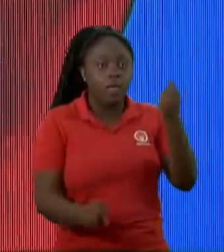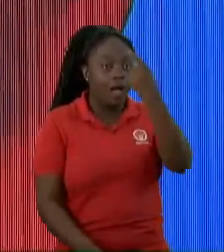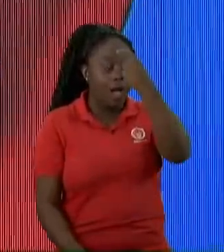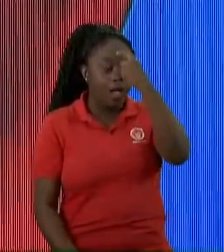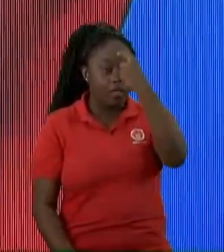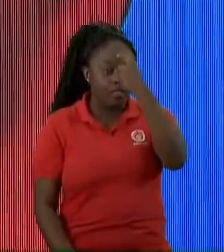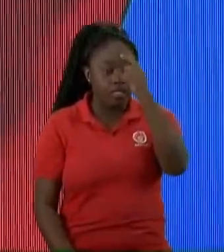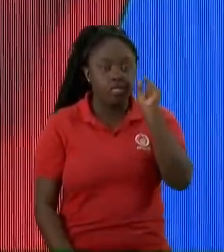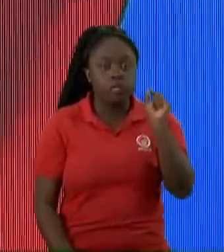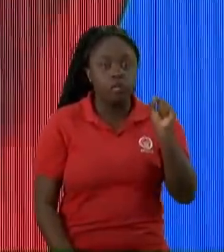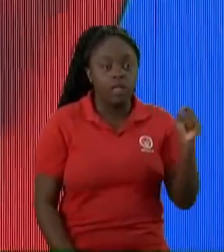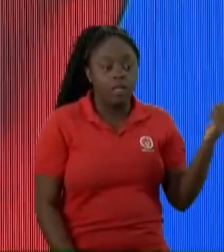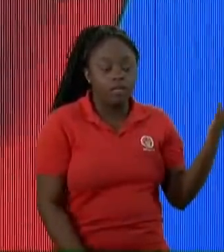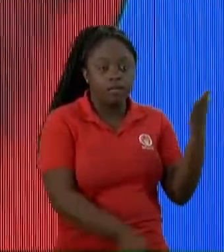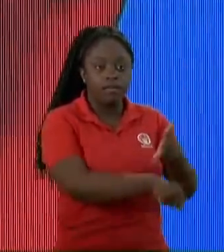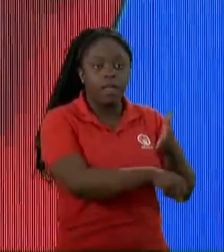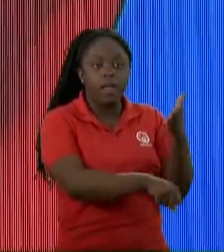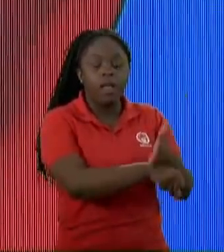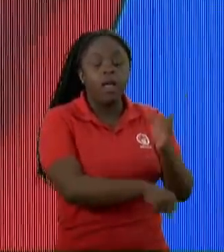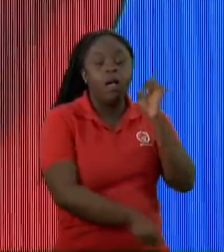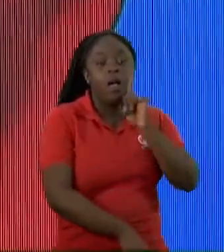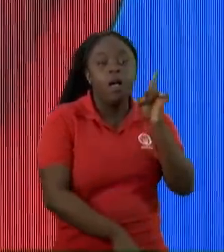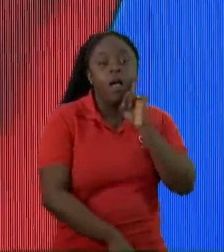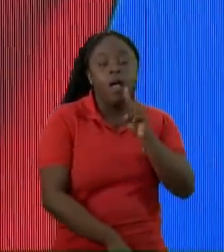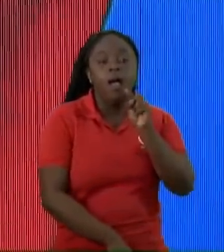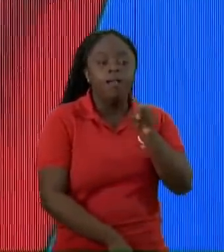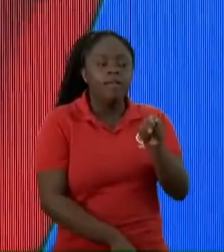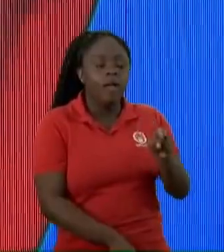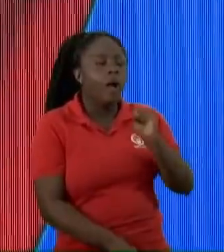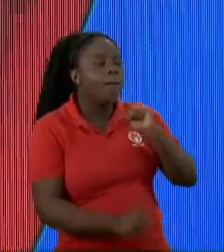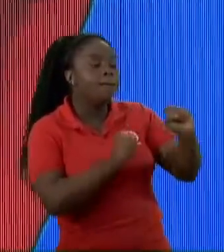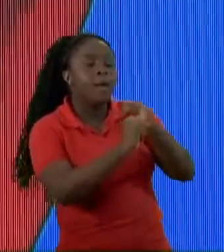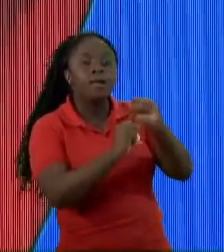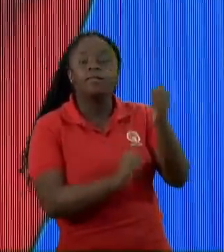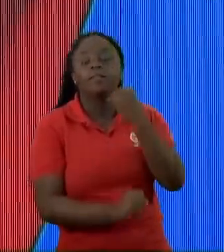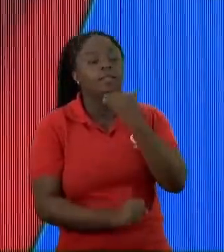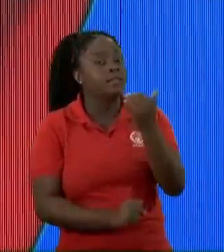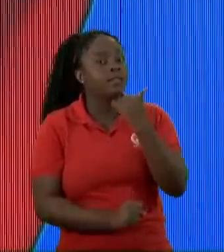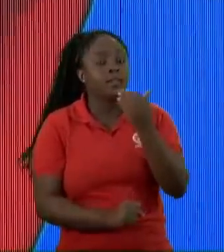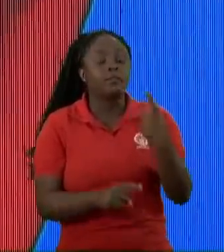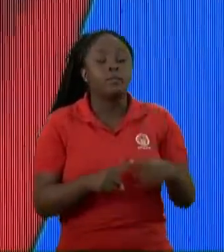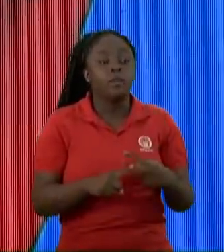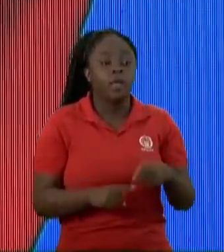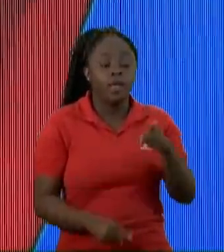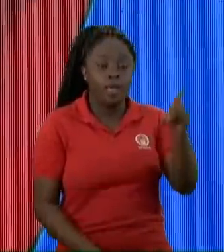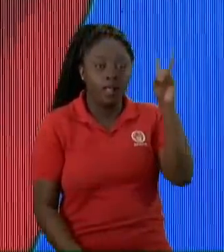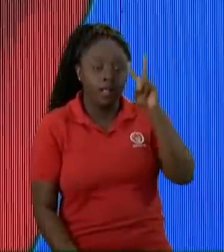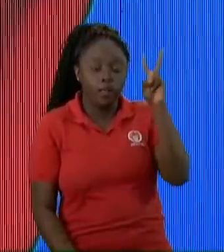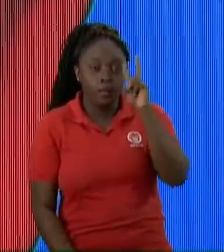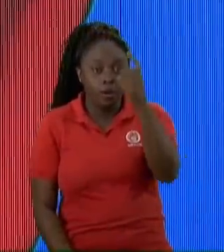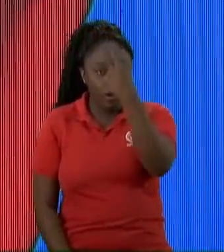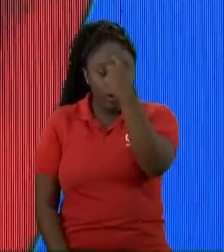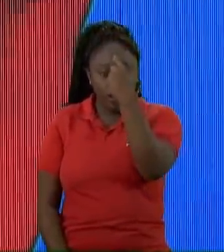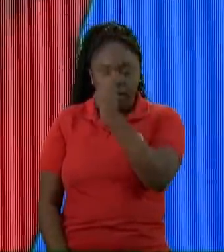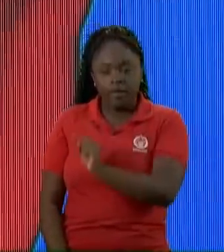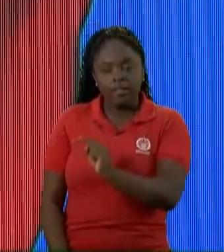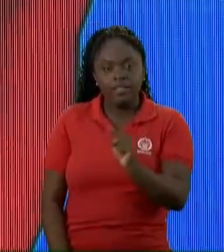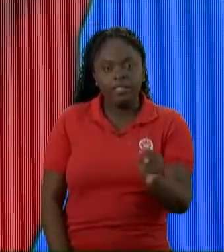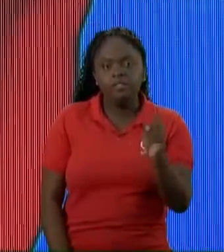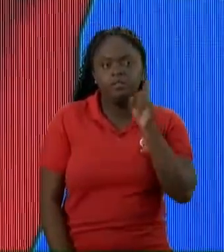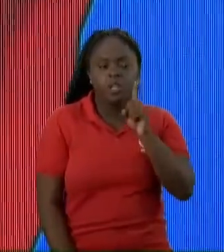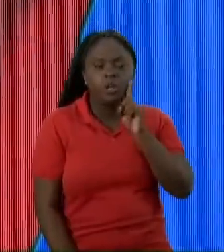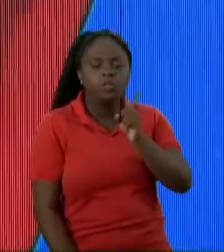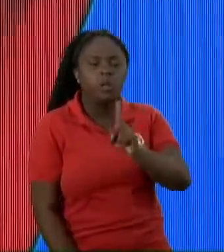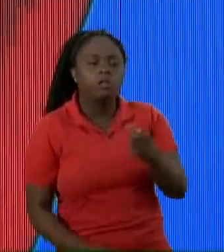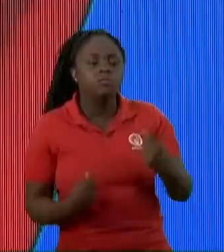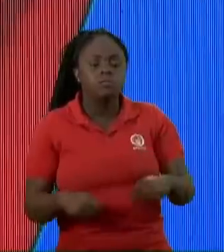Da colonização inglesa Sem dar um tiro Porque ele lembrou Os indianos Que eles não eram ingleses Eles tinham